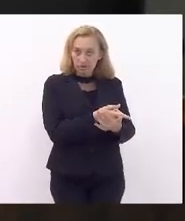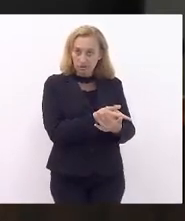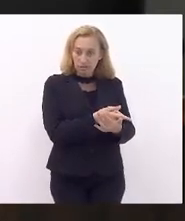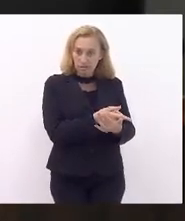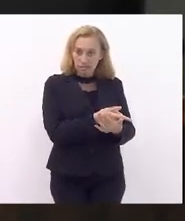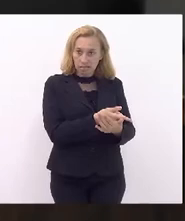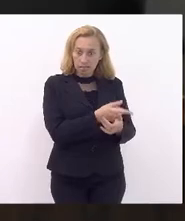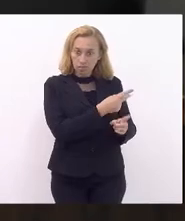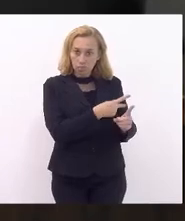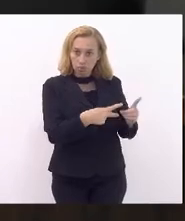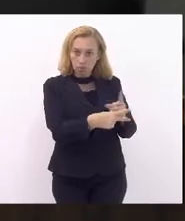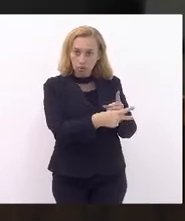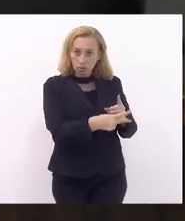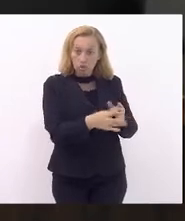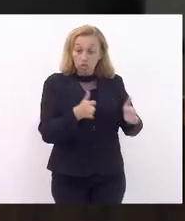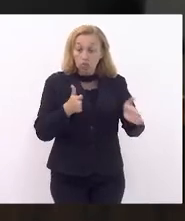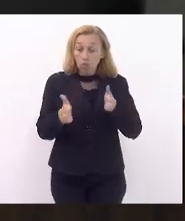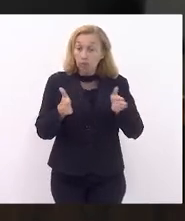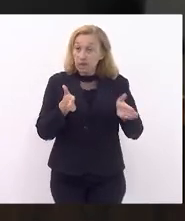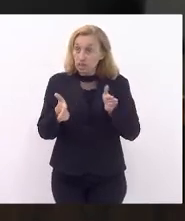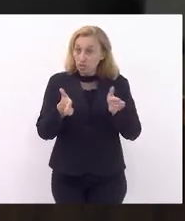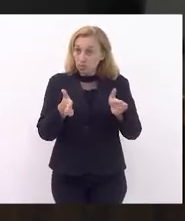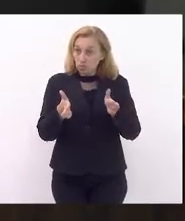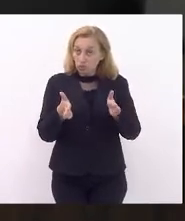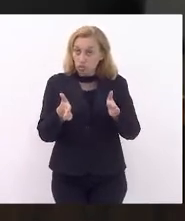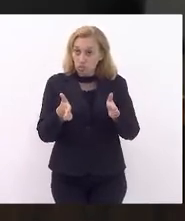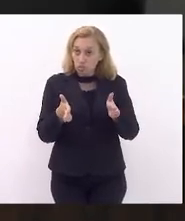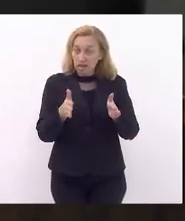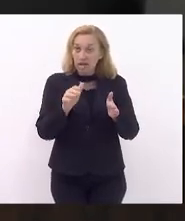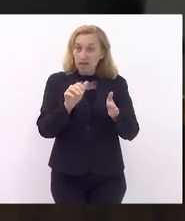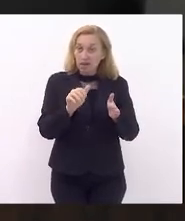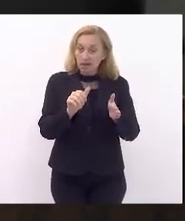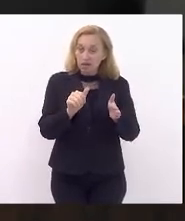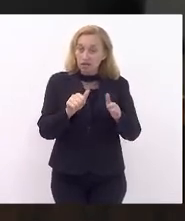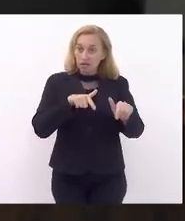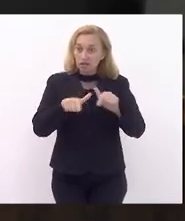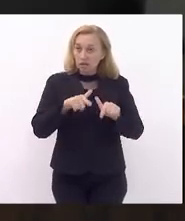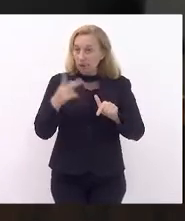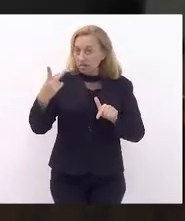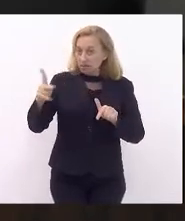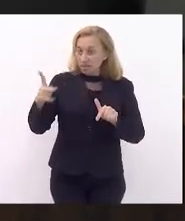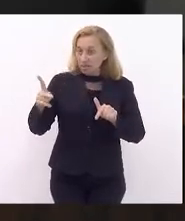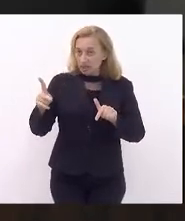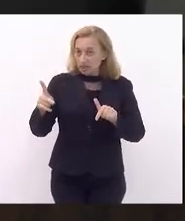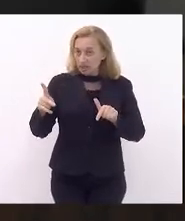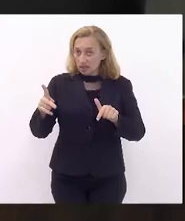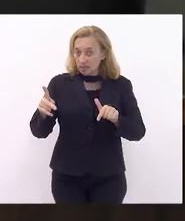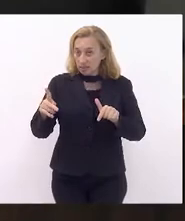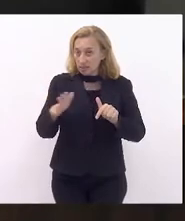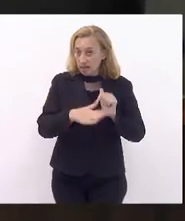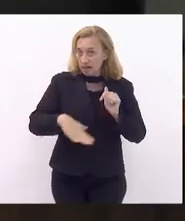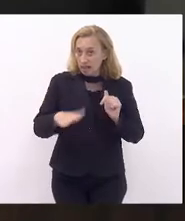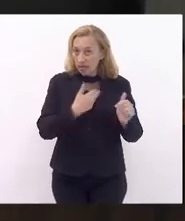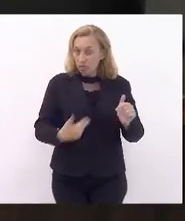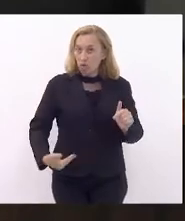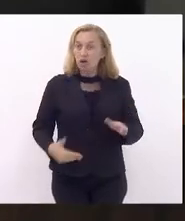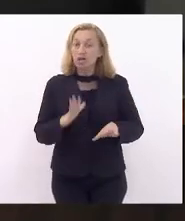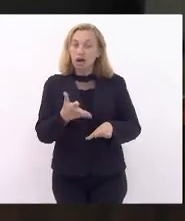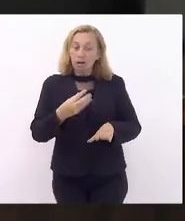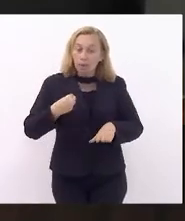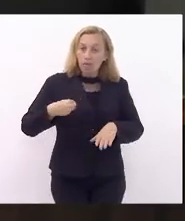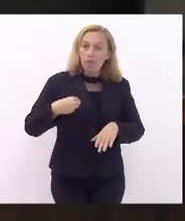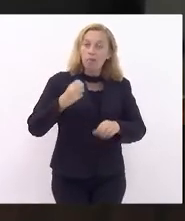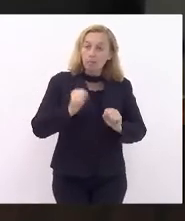ele completa o período da atividade dele no serviço público e quando ele já pode para ir para a